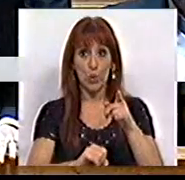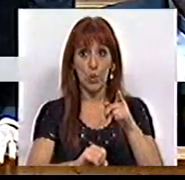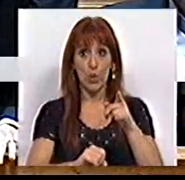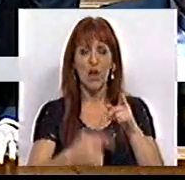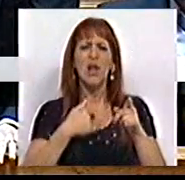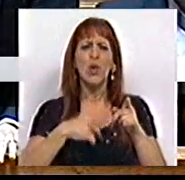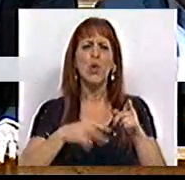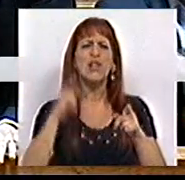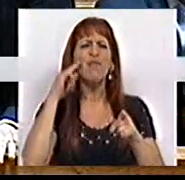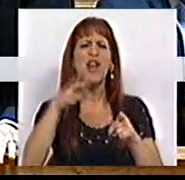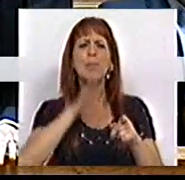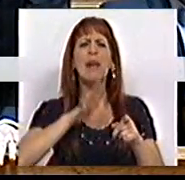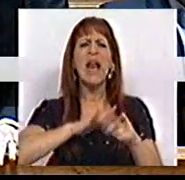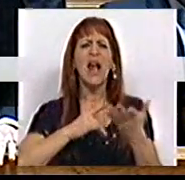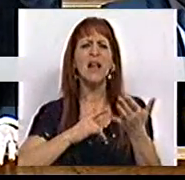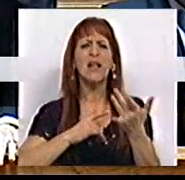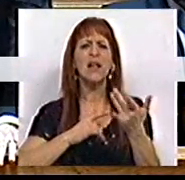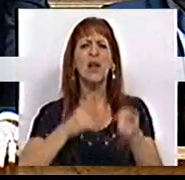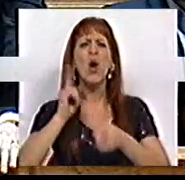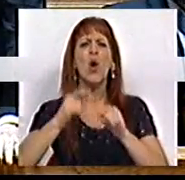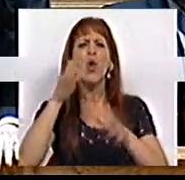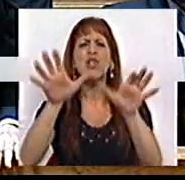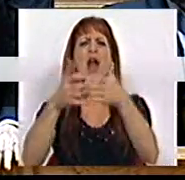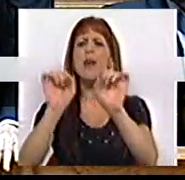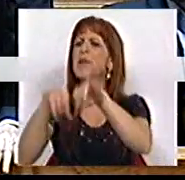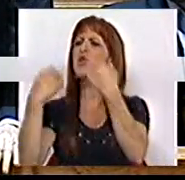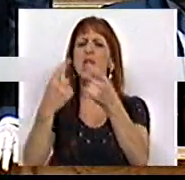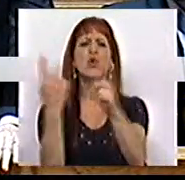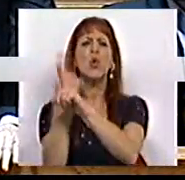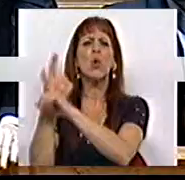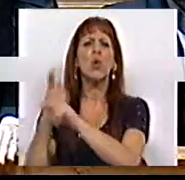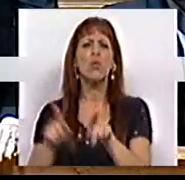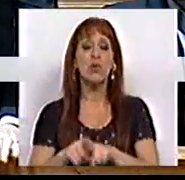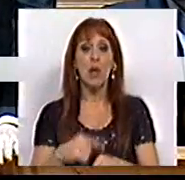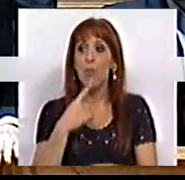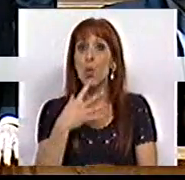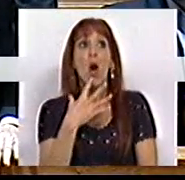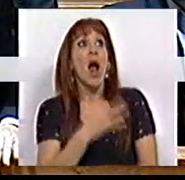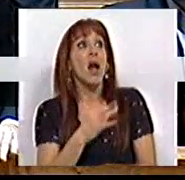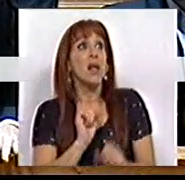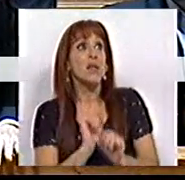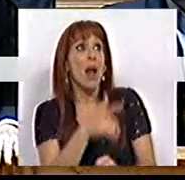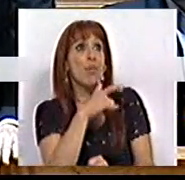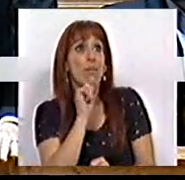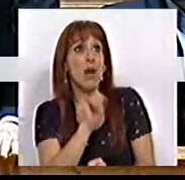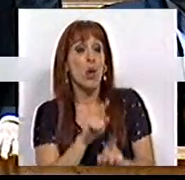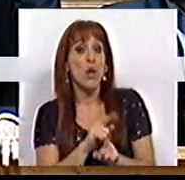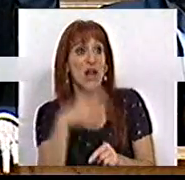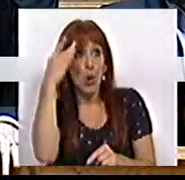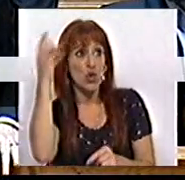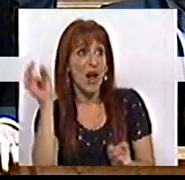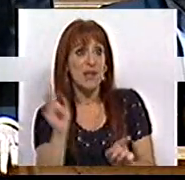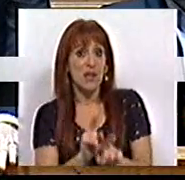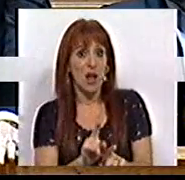eu gostaria de o ver explicar àquelas camadas sociais que tanto acreditaram nas suas promessas e que o não